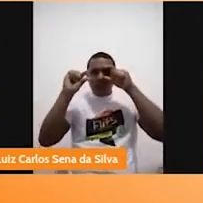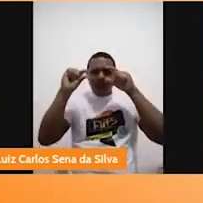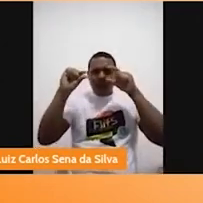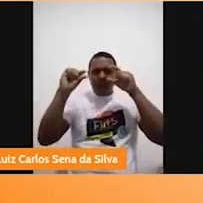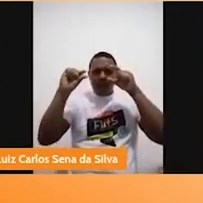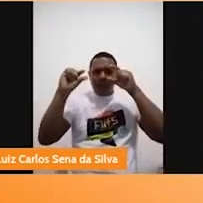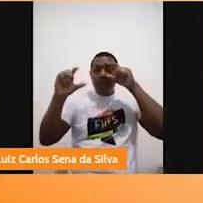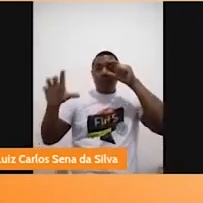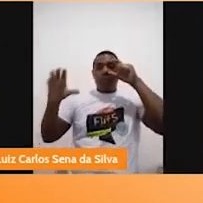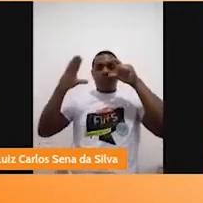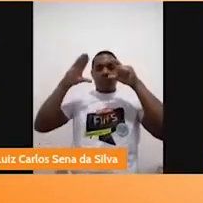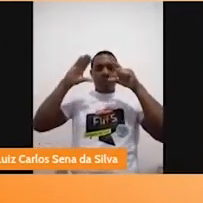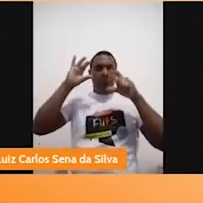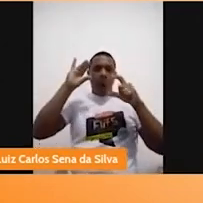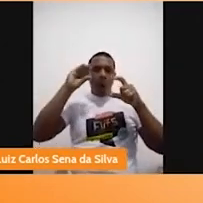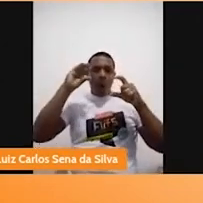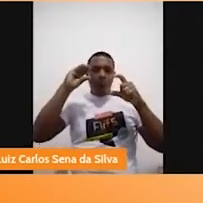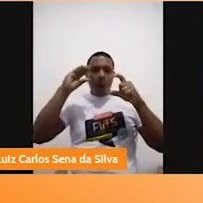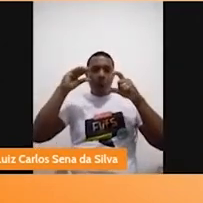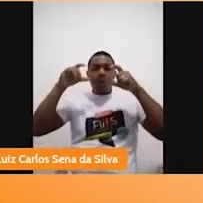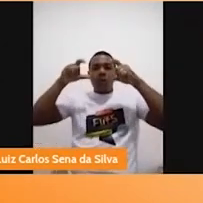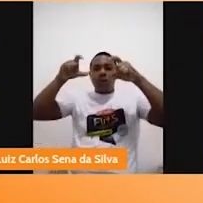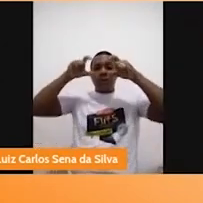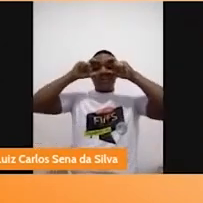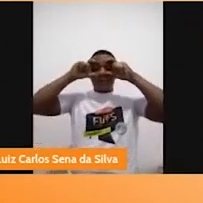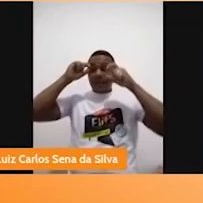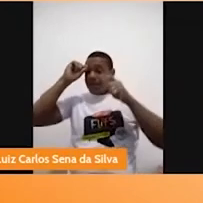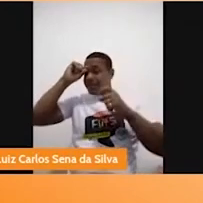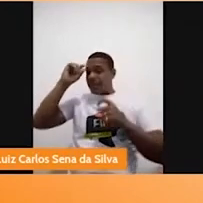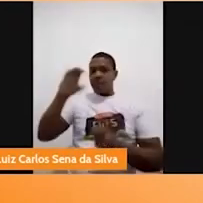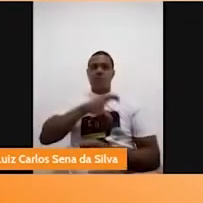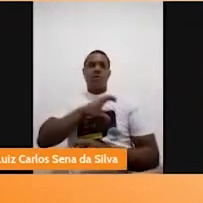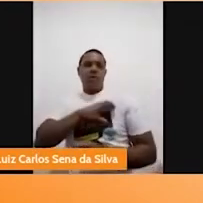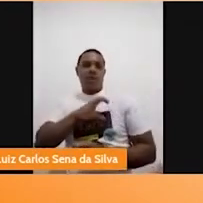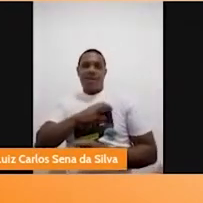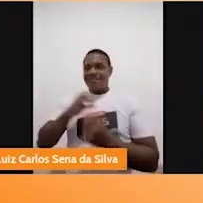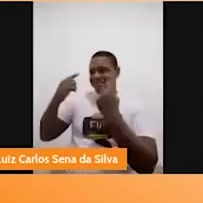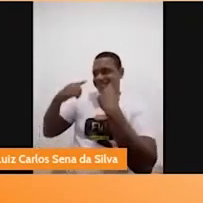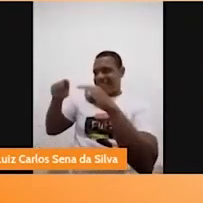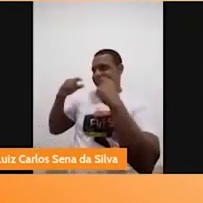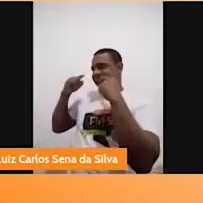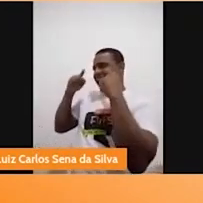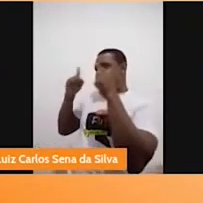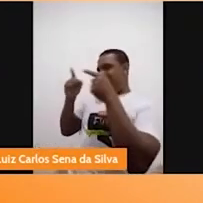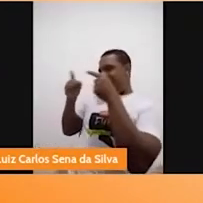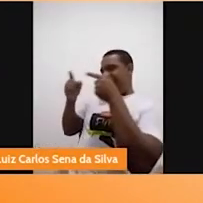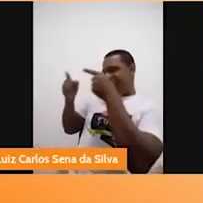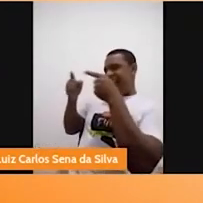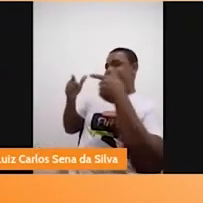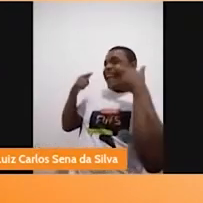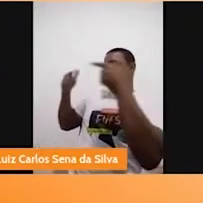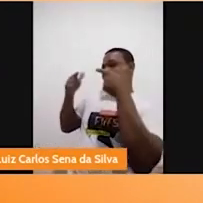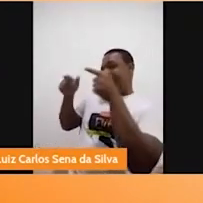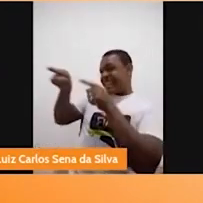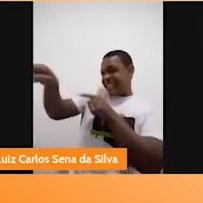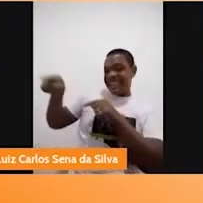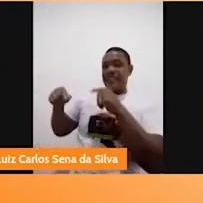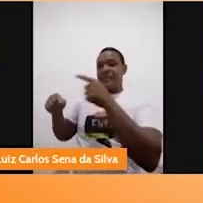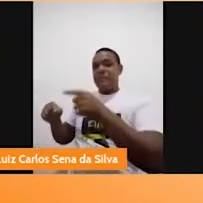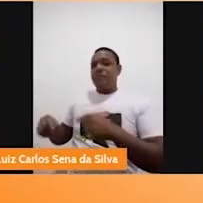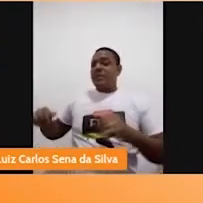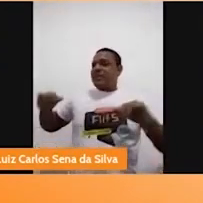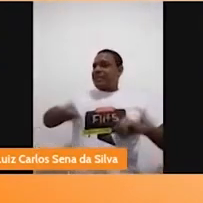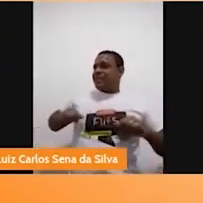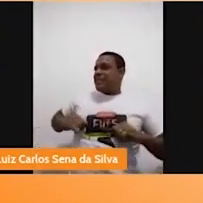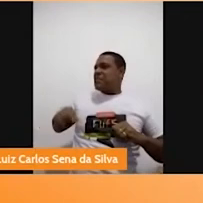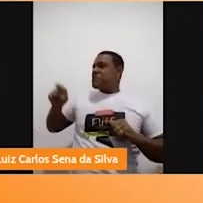aquilo era motivo, aquilo motivava alguns colegas a praticarem o bullying. E aí me colocavam apelidos, eu não gostava, eu sofria.